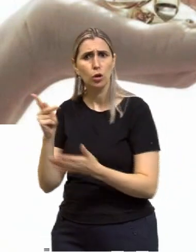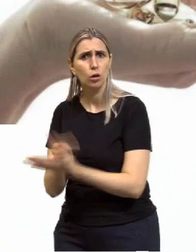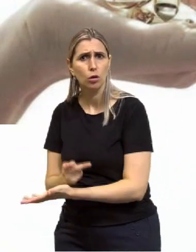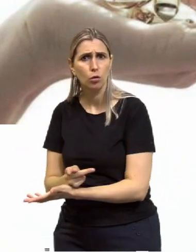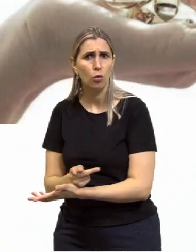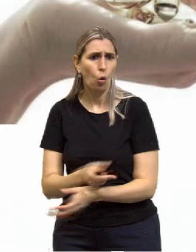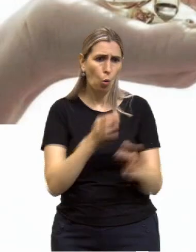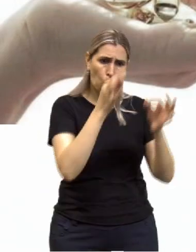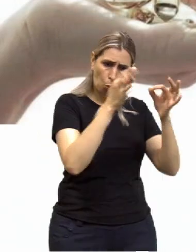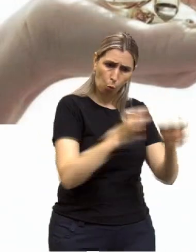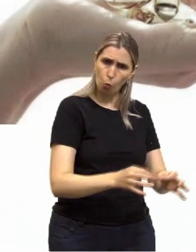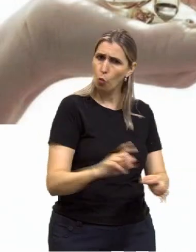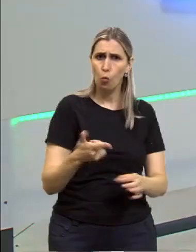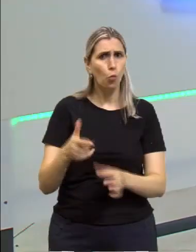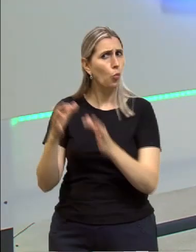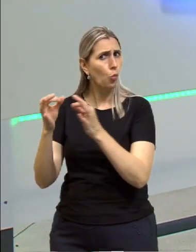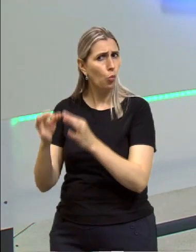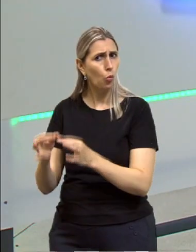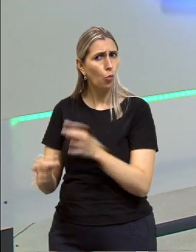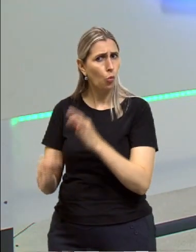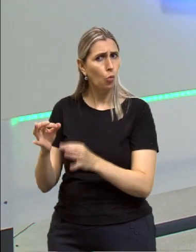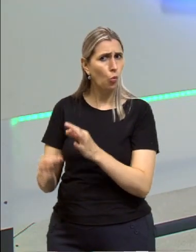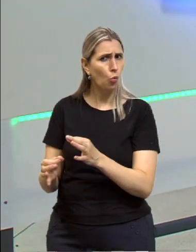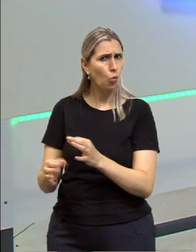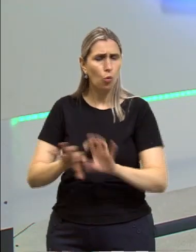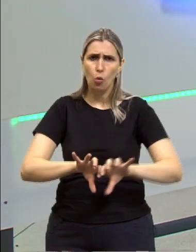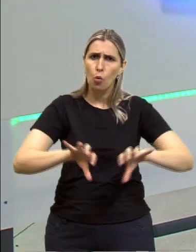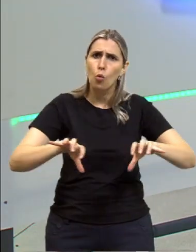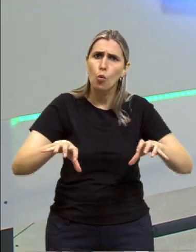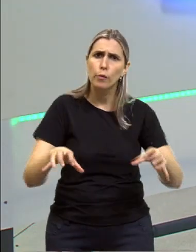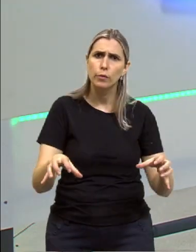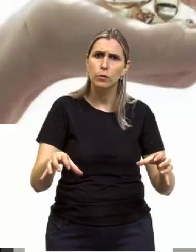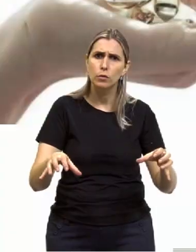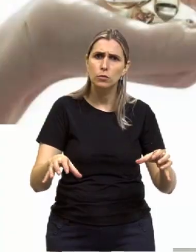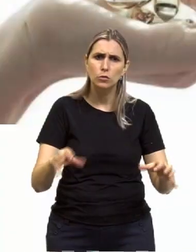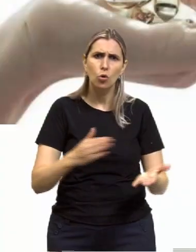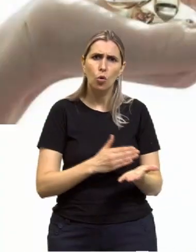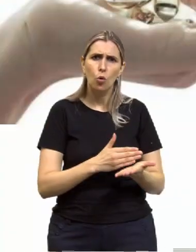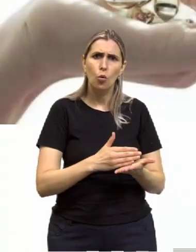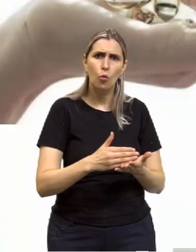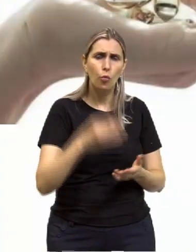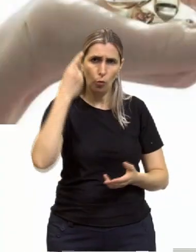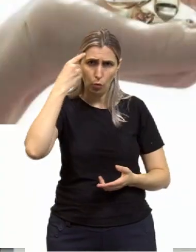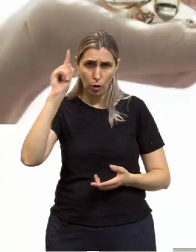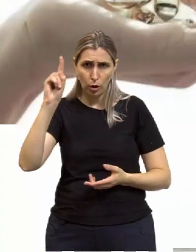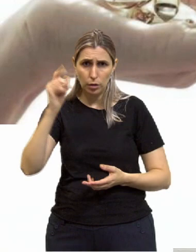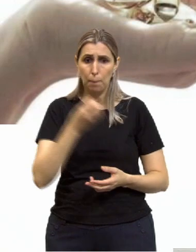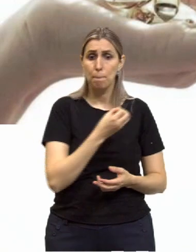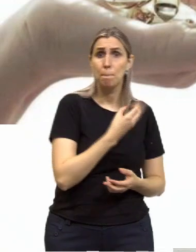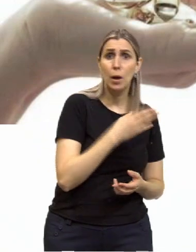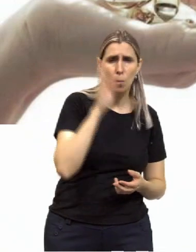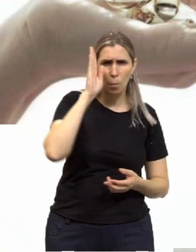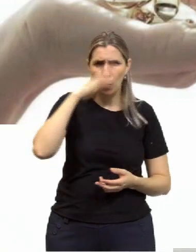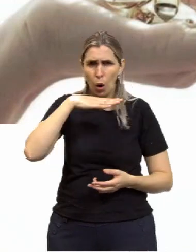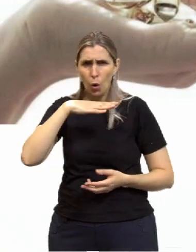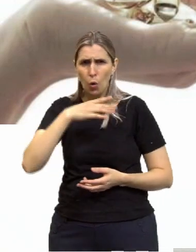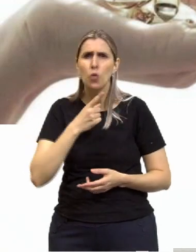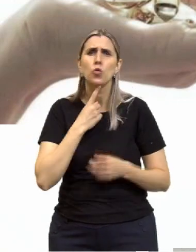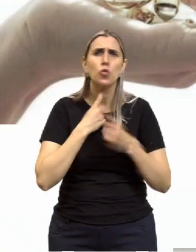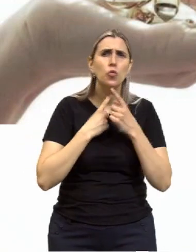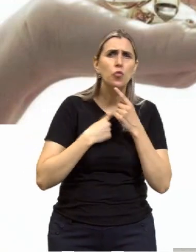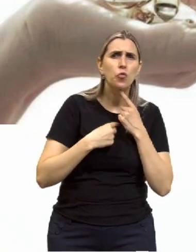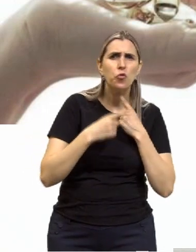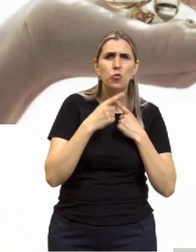Como distinguir o justo do injusto? Como separar? De onde se originam nossas ideias de bem e de mal, de vício e de